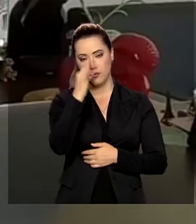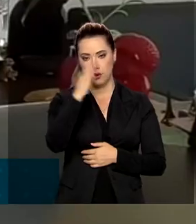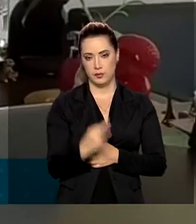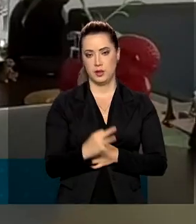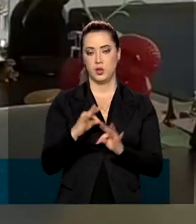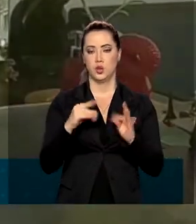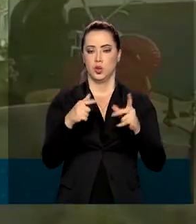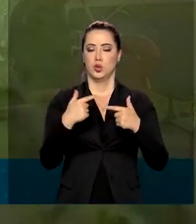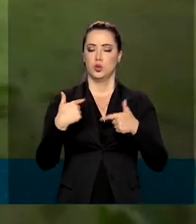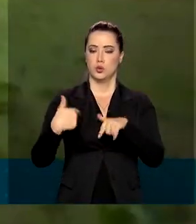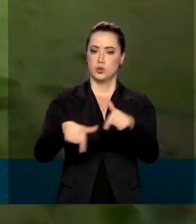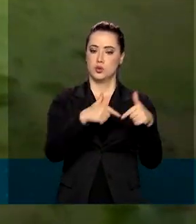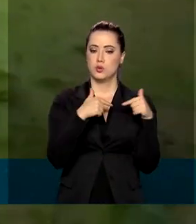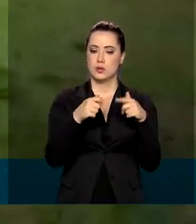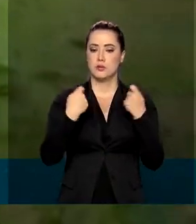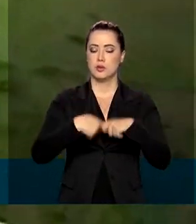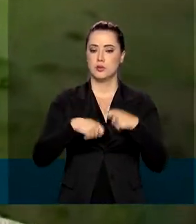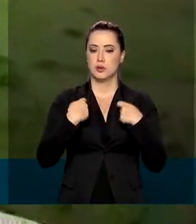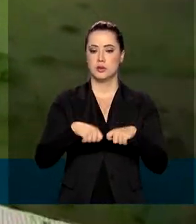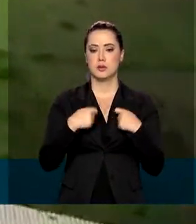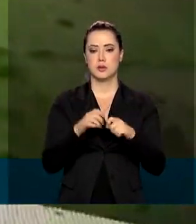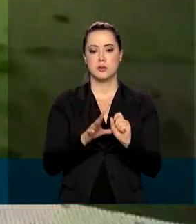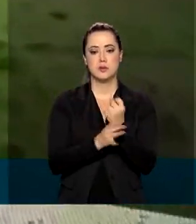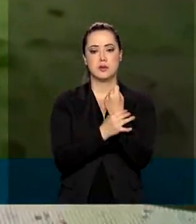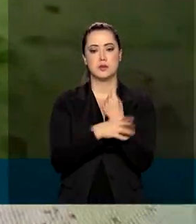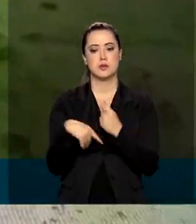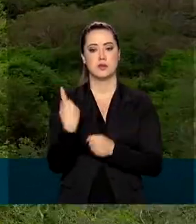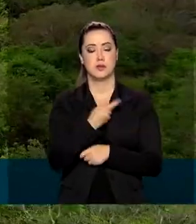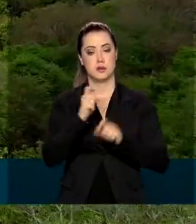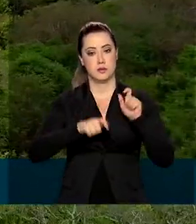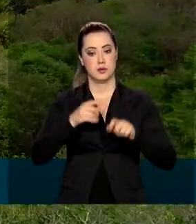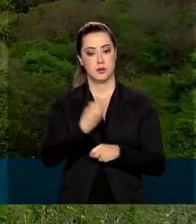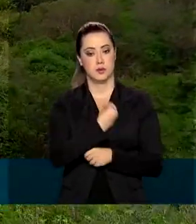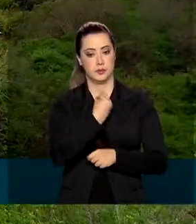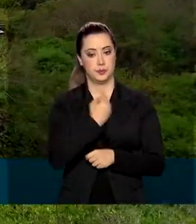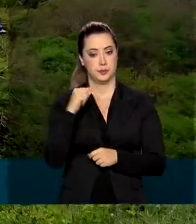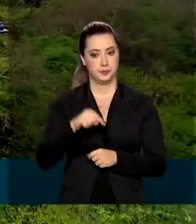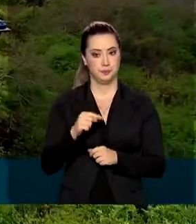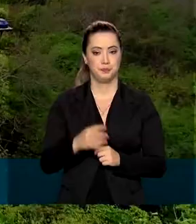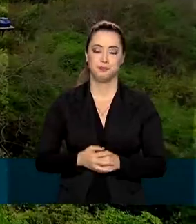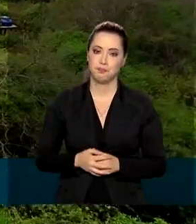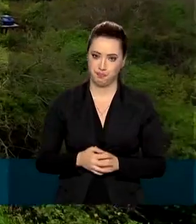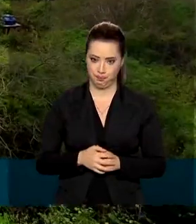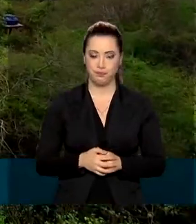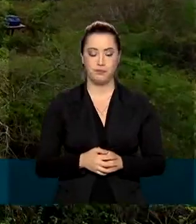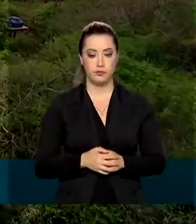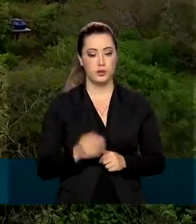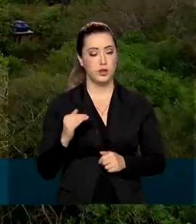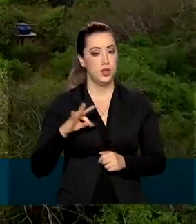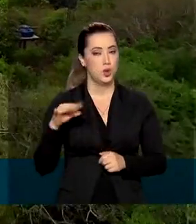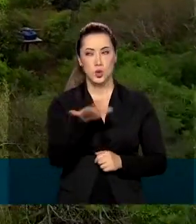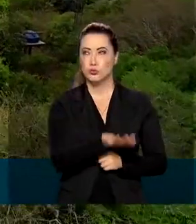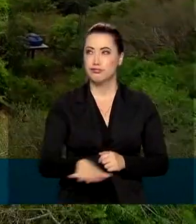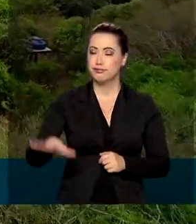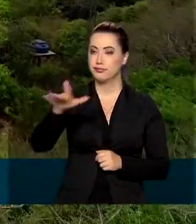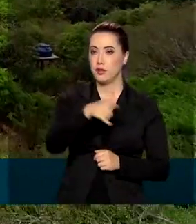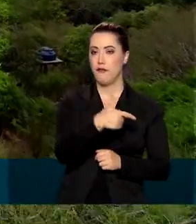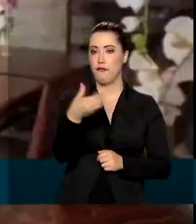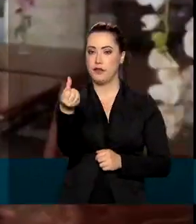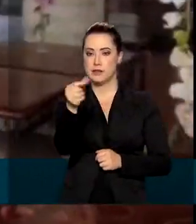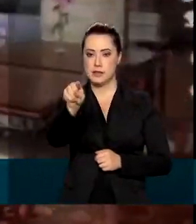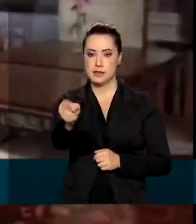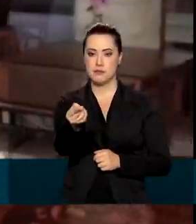todas as medidas necessárias para a segurança dos nossos hóspedes. Em todo o país, mais de 26 mil estabelecimentos